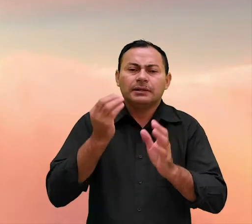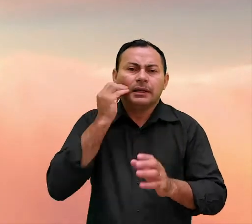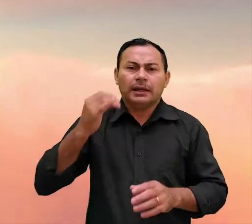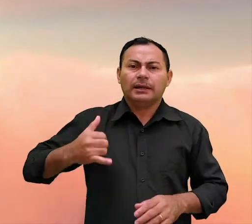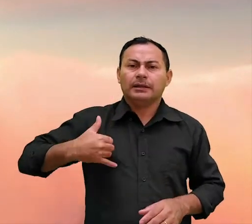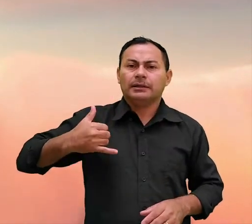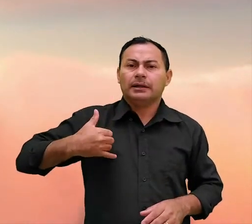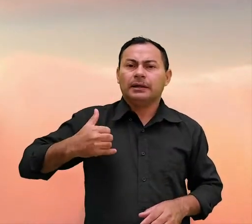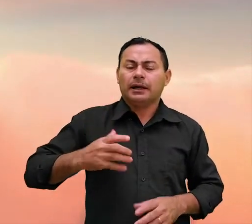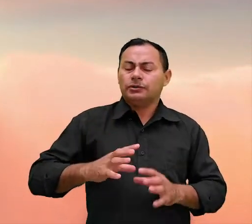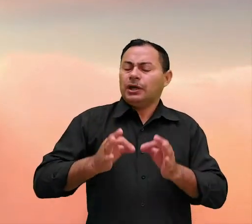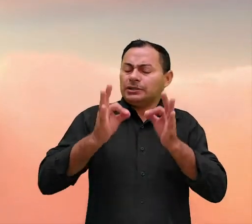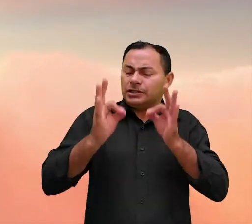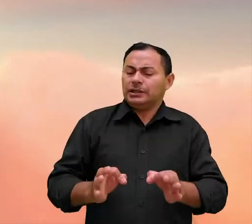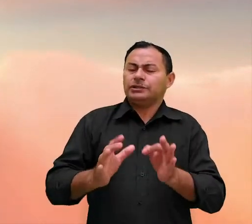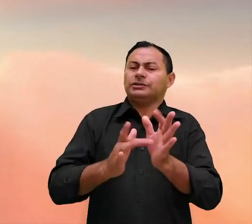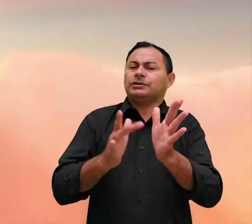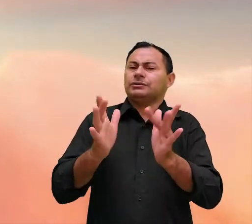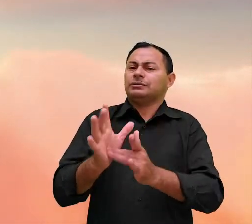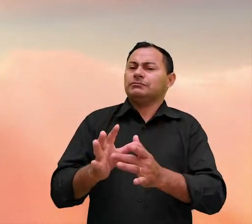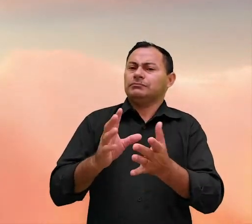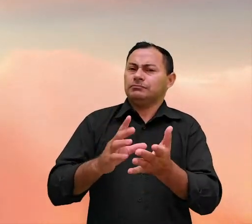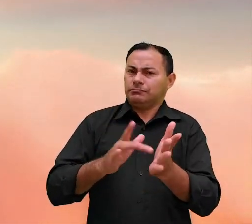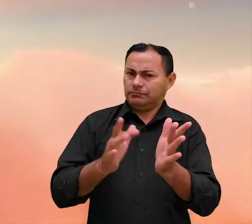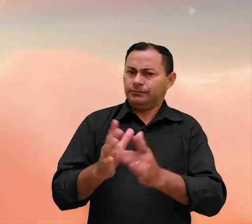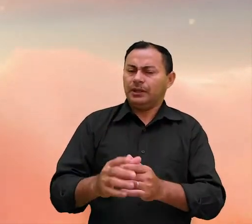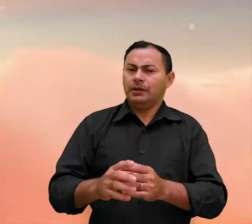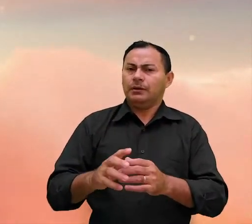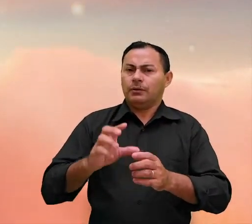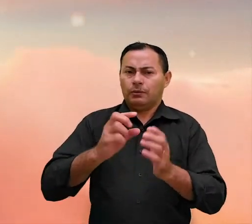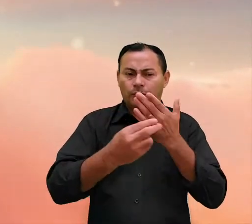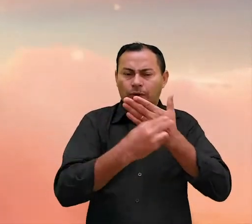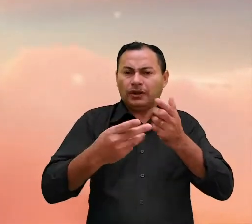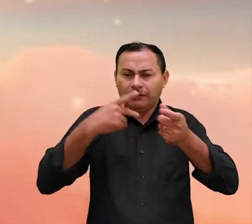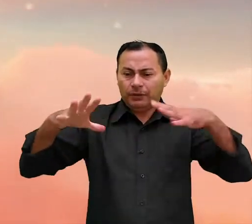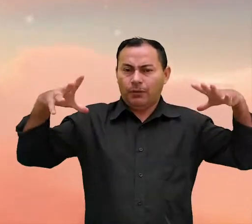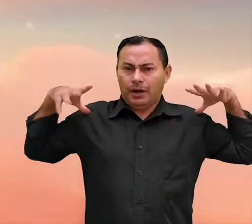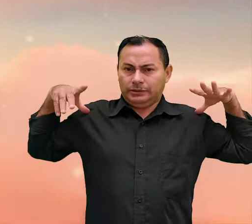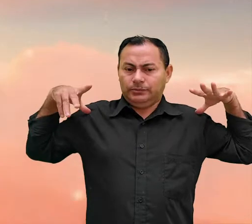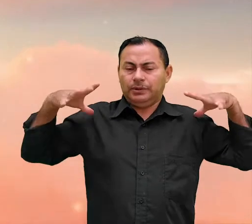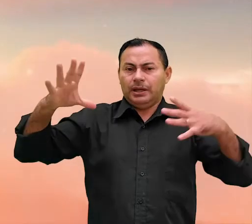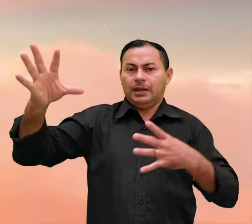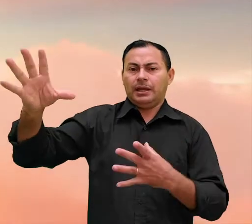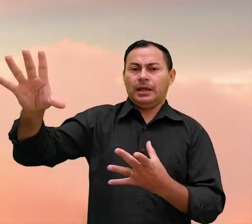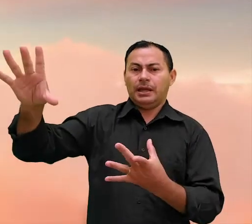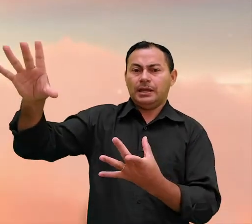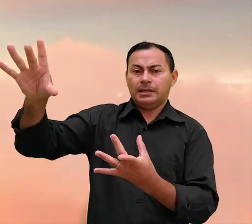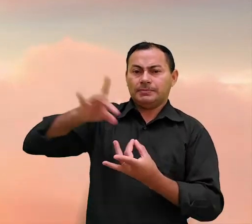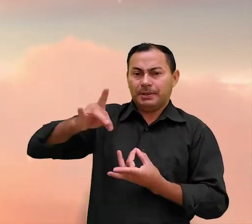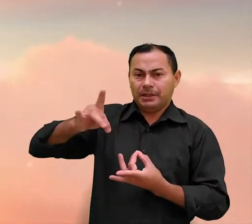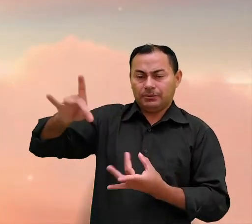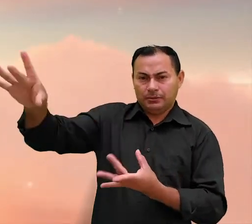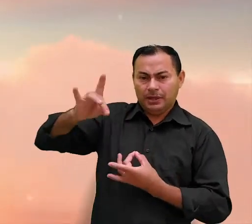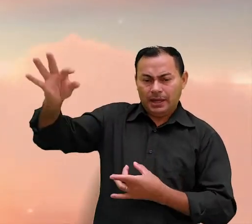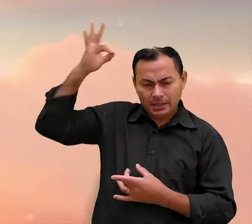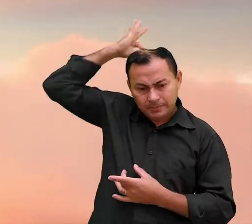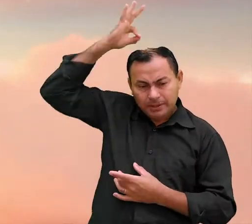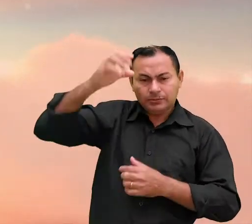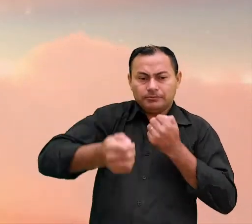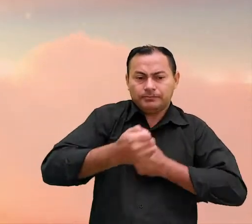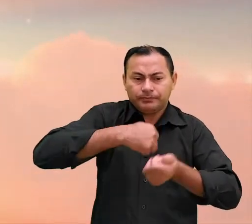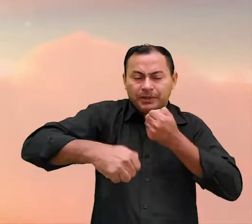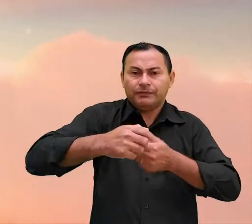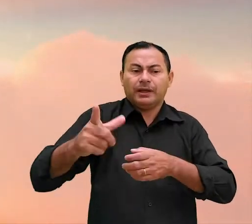Jesus Cristo O autor discorre a respeito dos anjos e diz que eles são espíritos ministradores enviados para